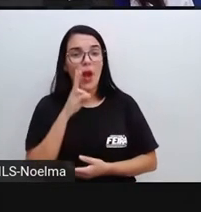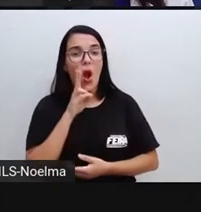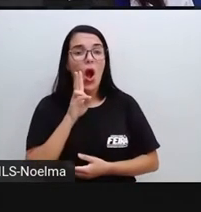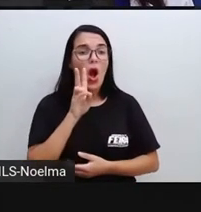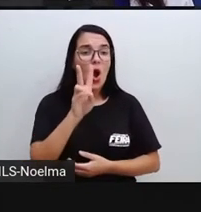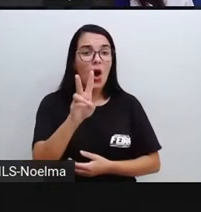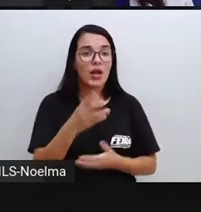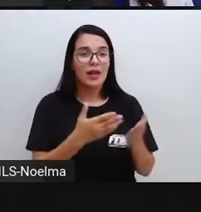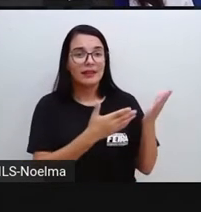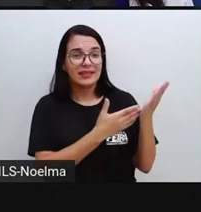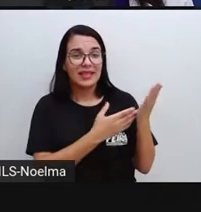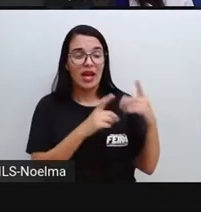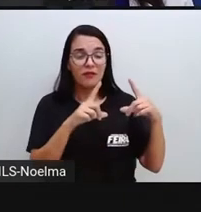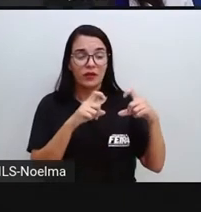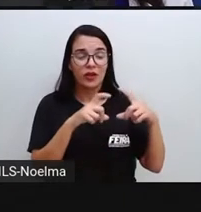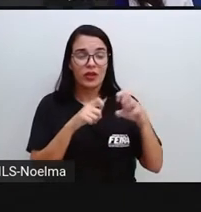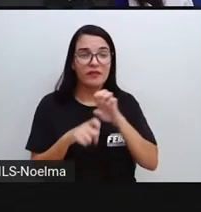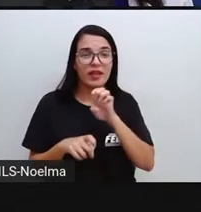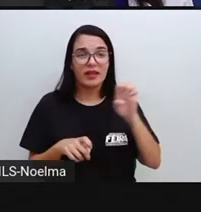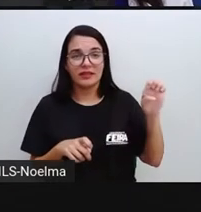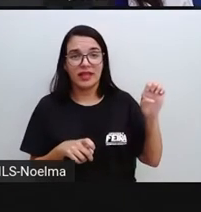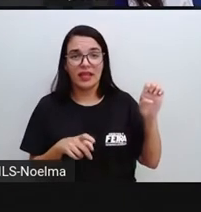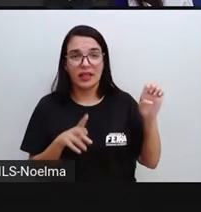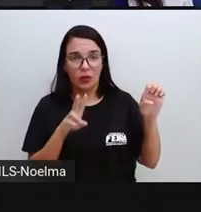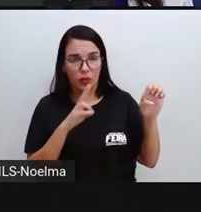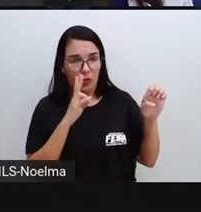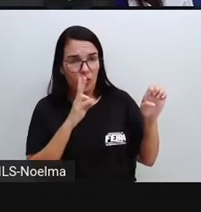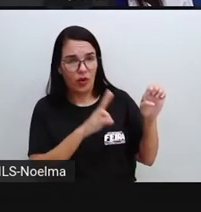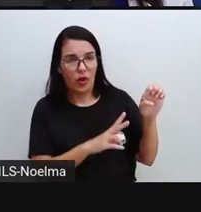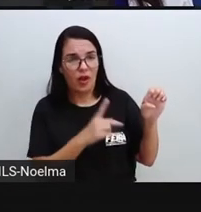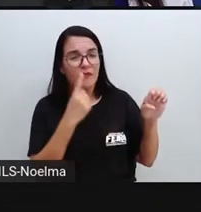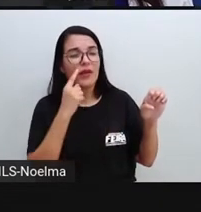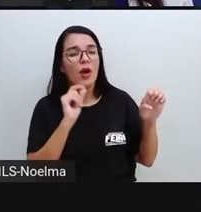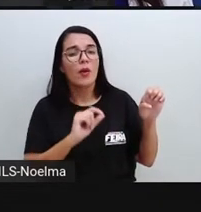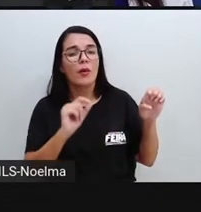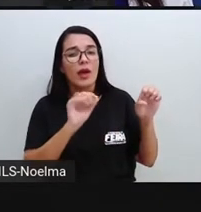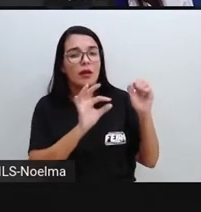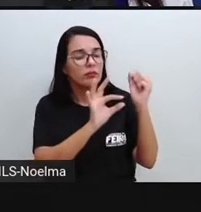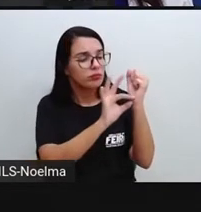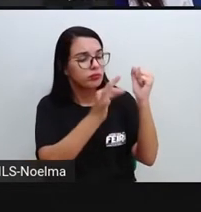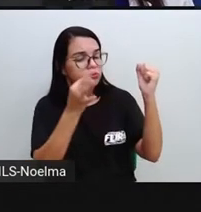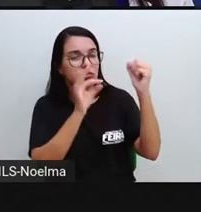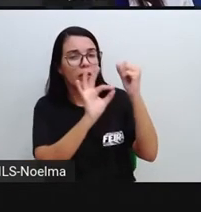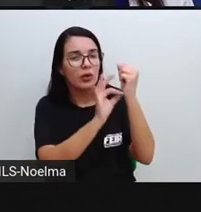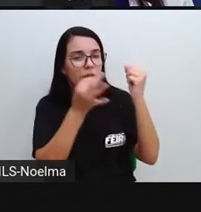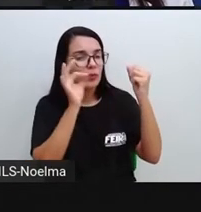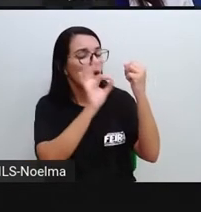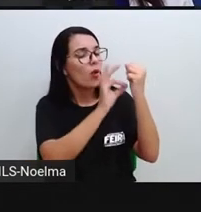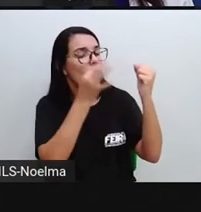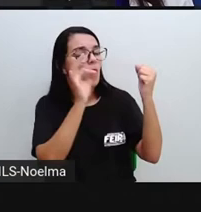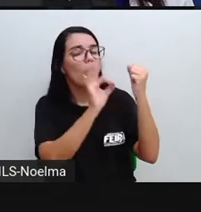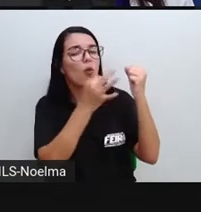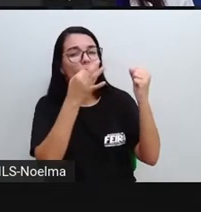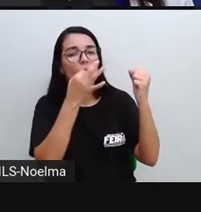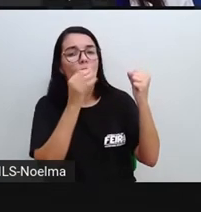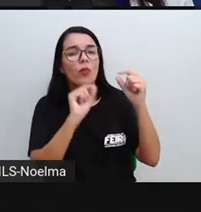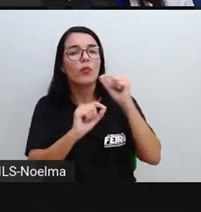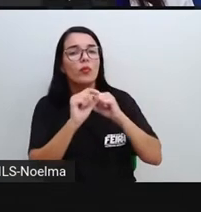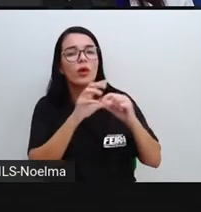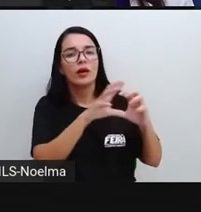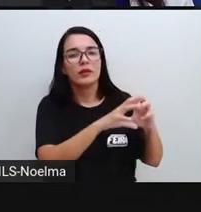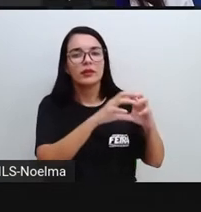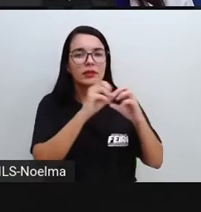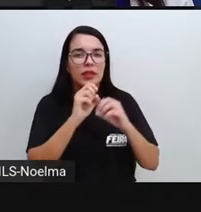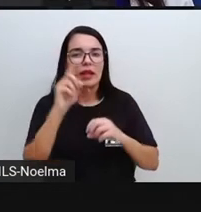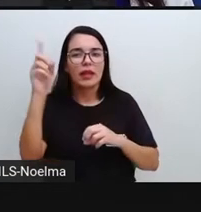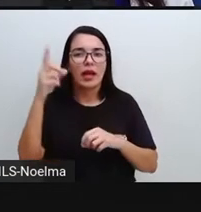a gente pode ver a colheita de uvas aí no Canadá, em 2016. E aqui na direita, a gente já